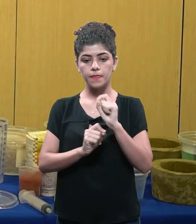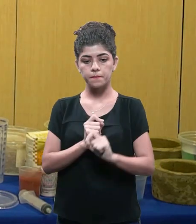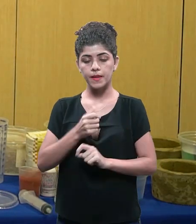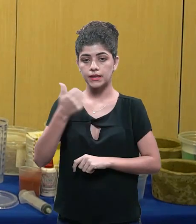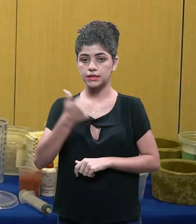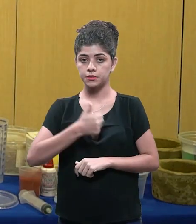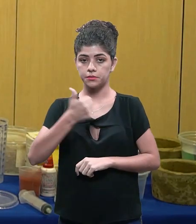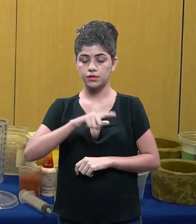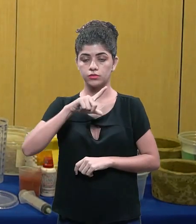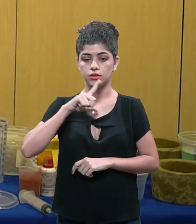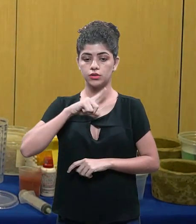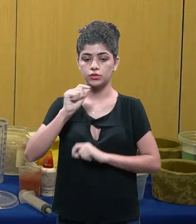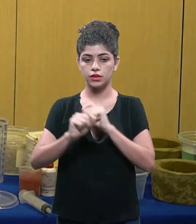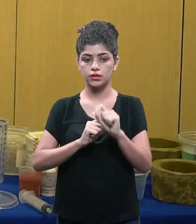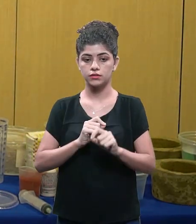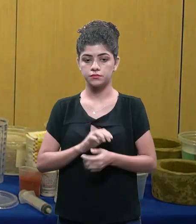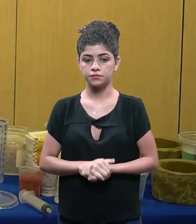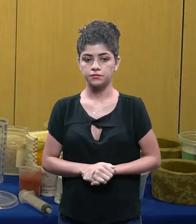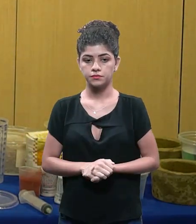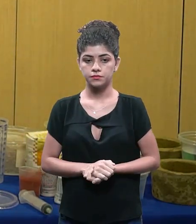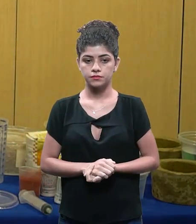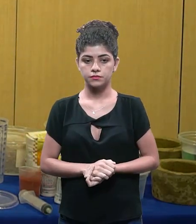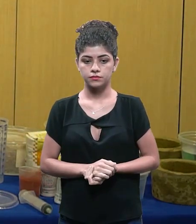então aqui nesse primeiro momento eu